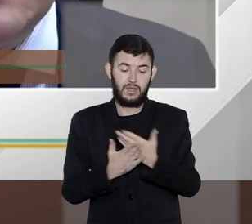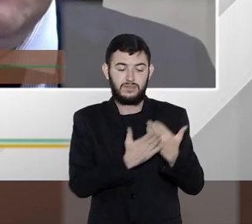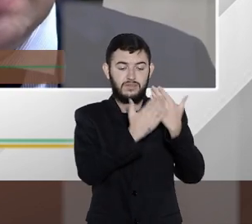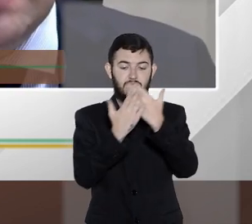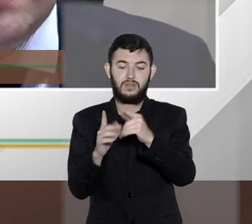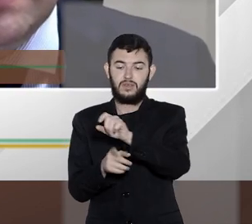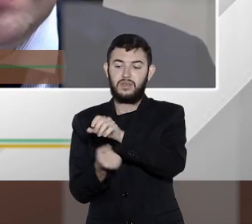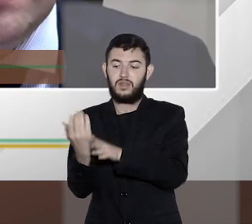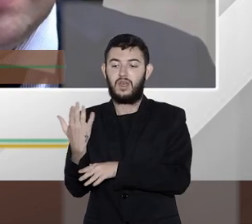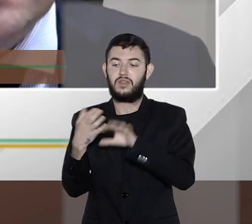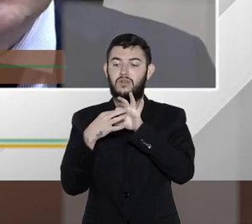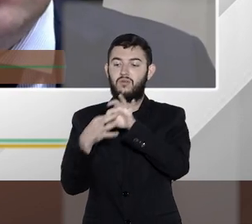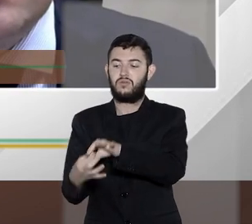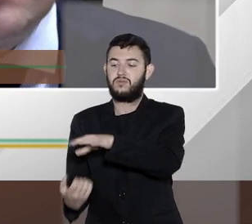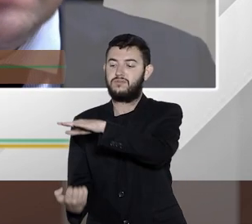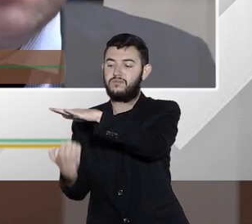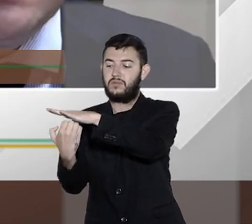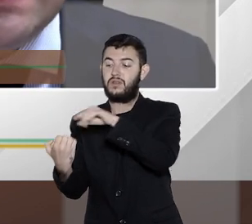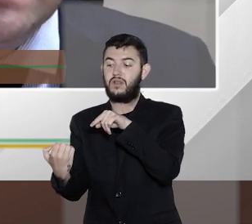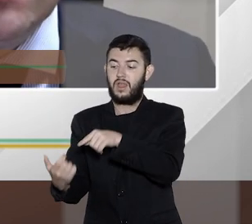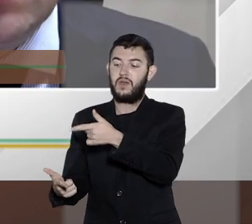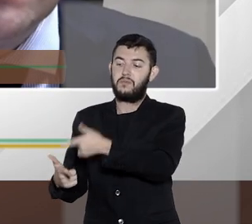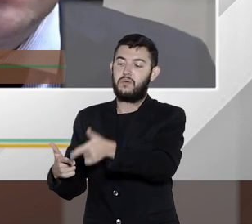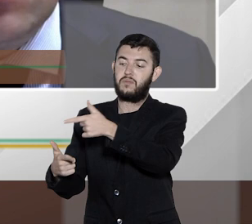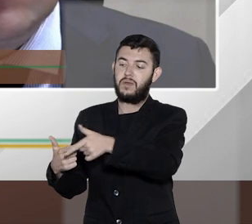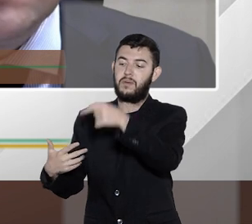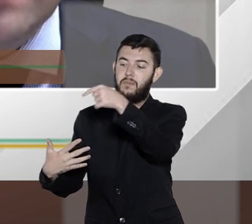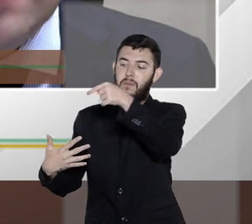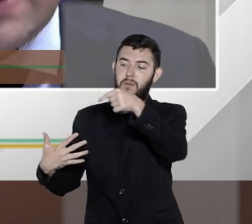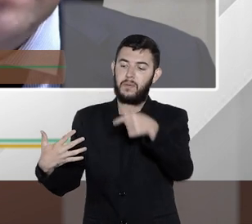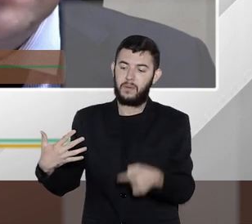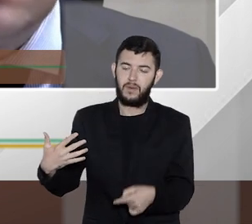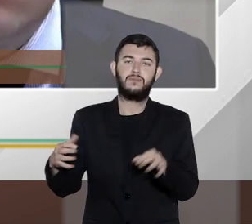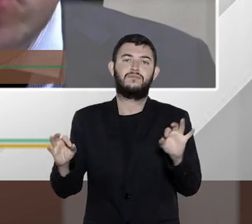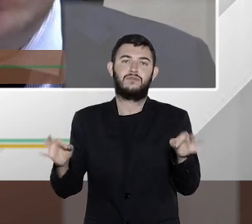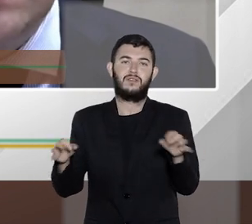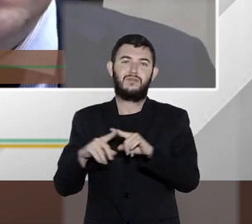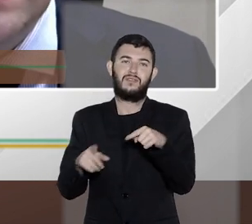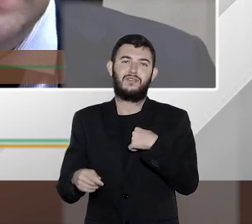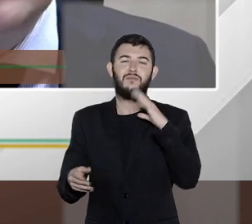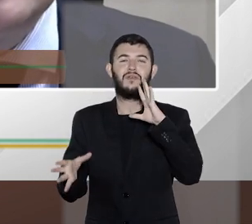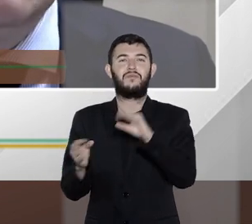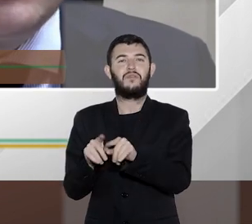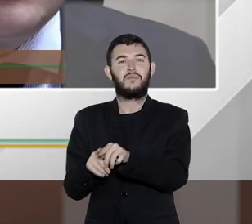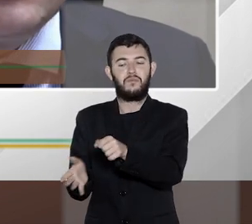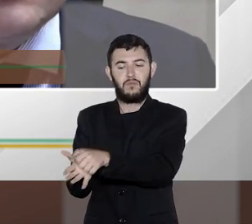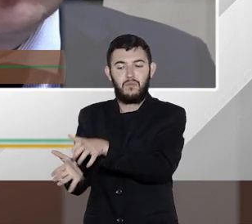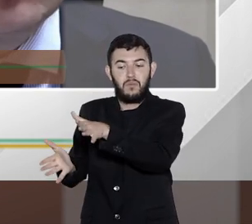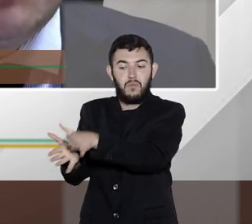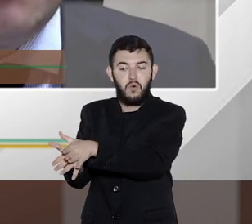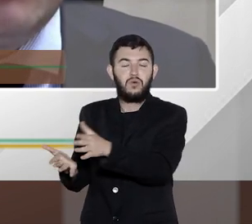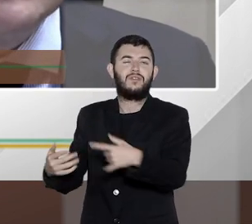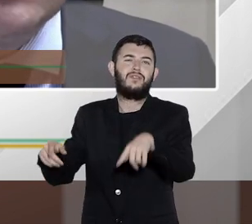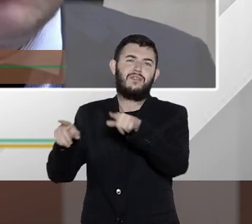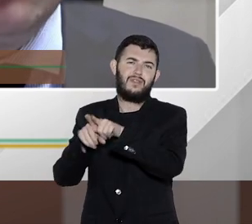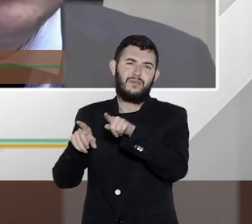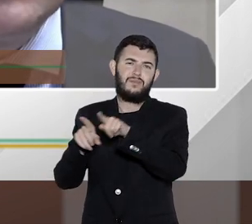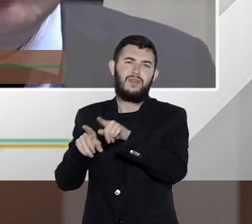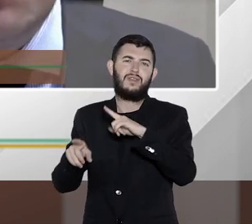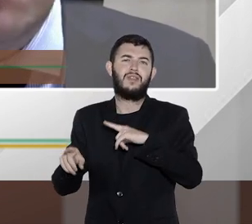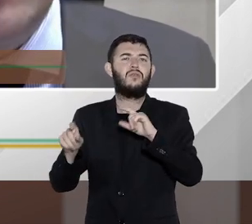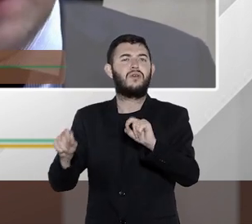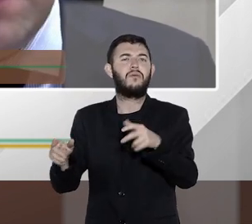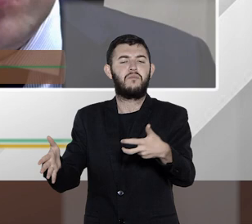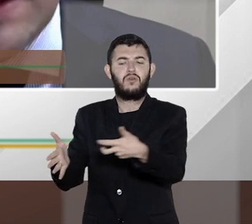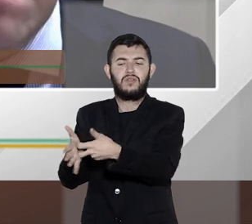problema lá e a questão das penalizações estão concentradas em multas e também sob uma aplicação de